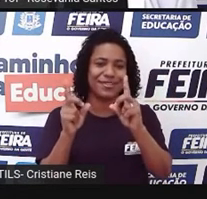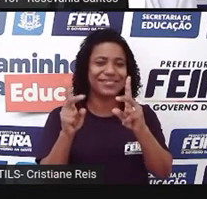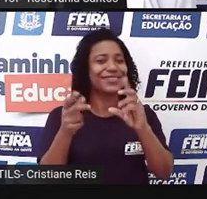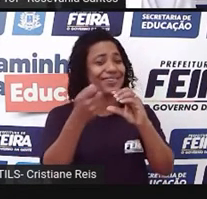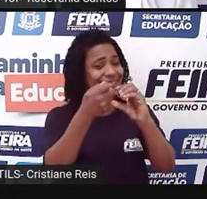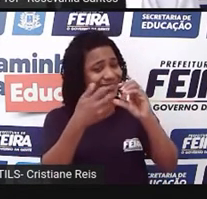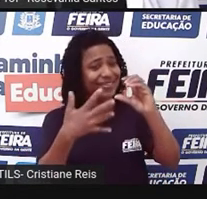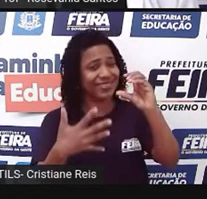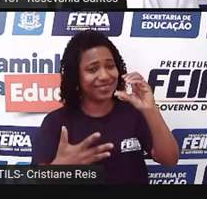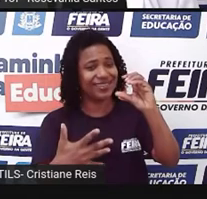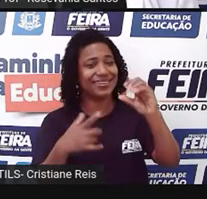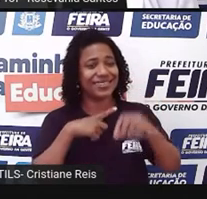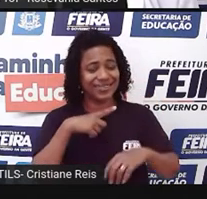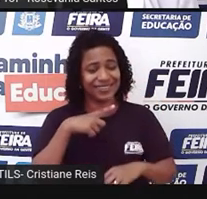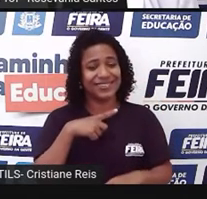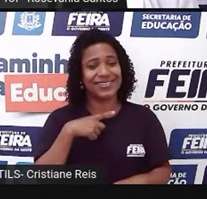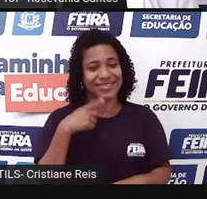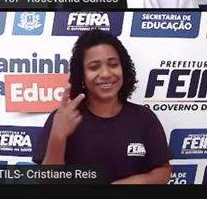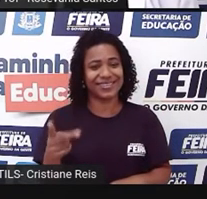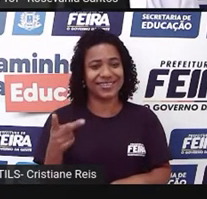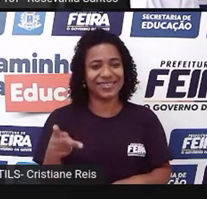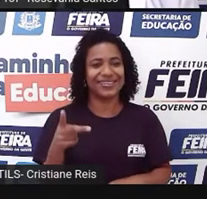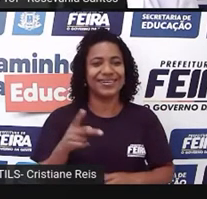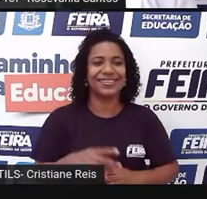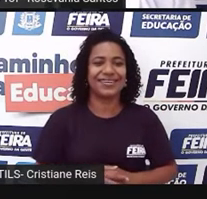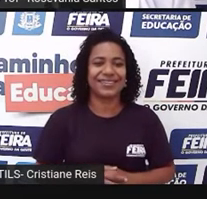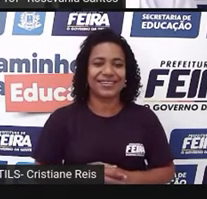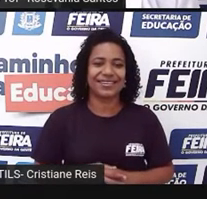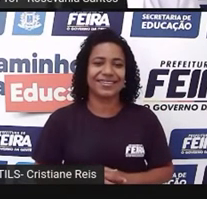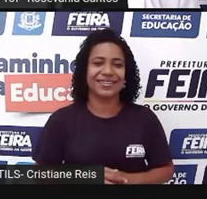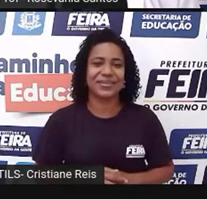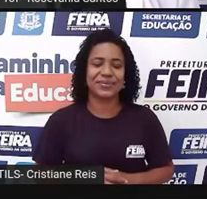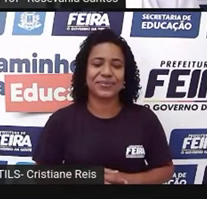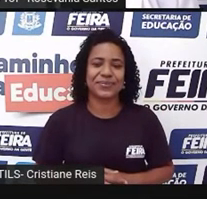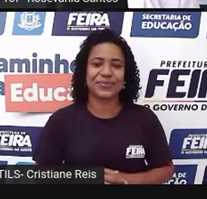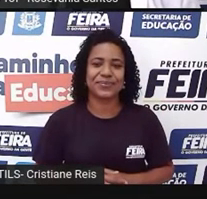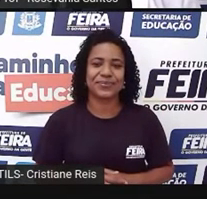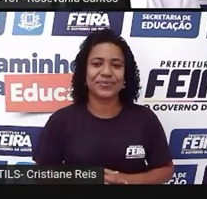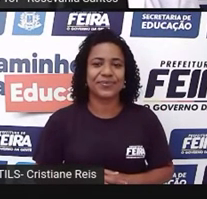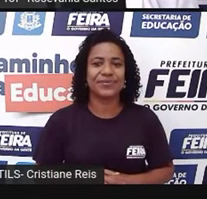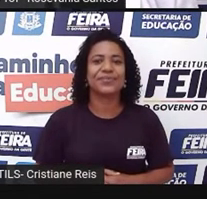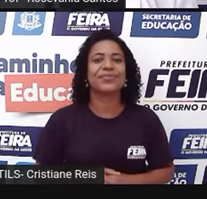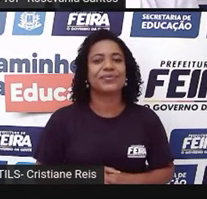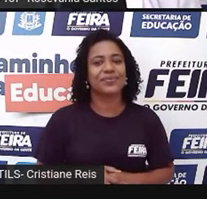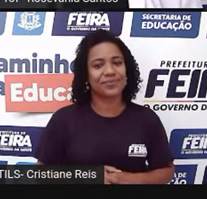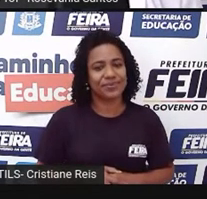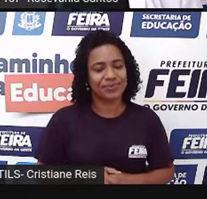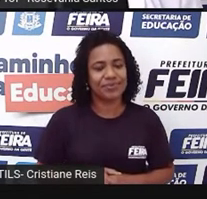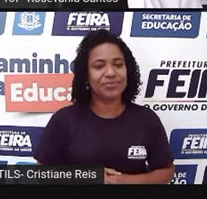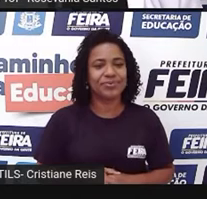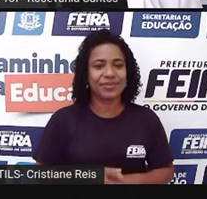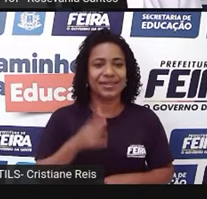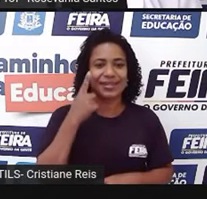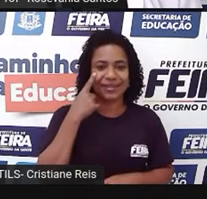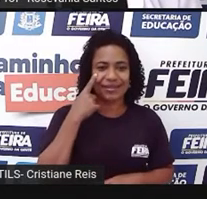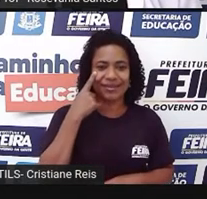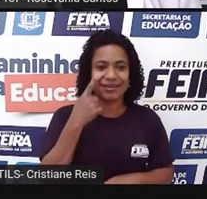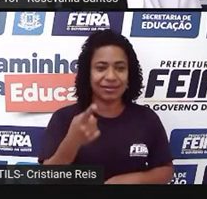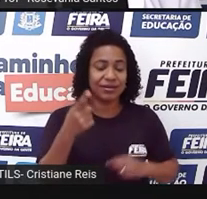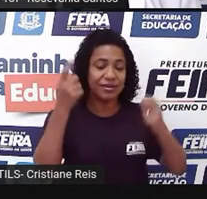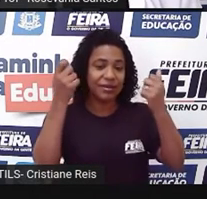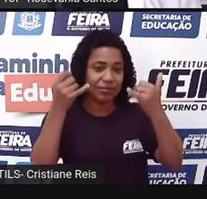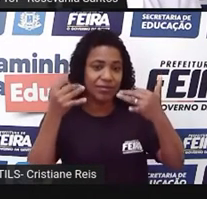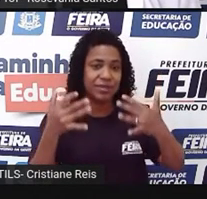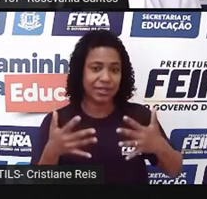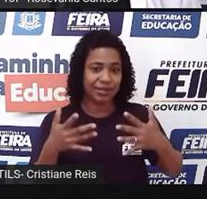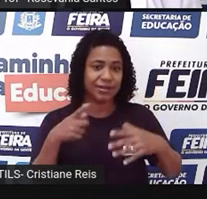de feira aqui, né? Em Feira de Santana. Bom, como eu falei para vocês, né? A gente tem aqui uma